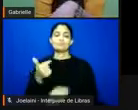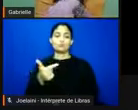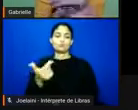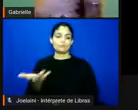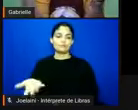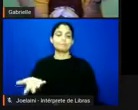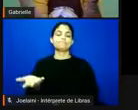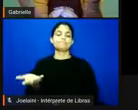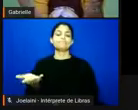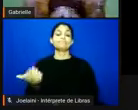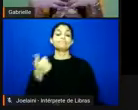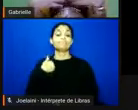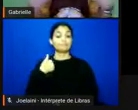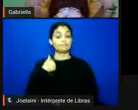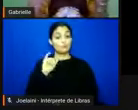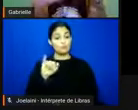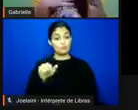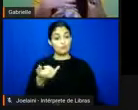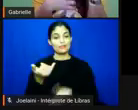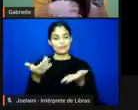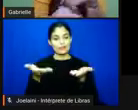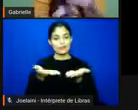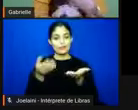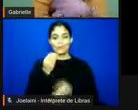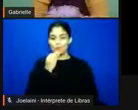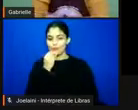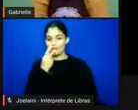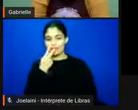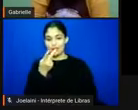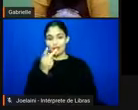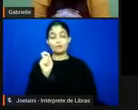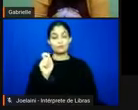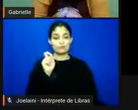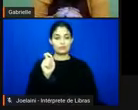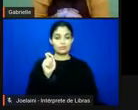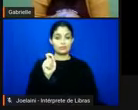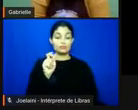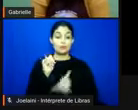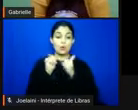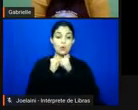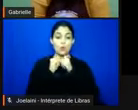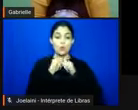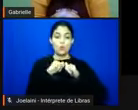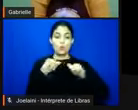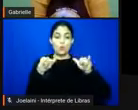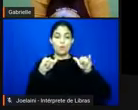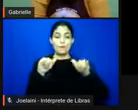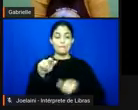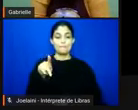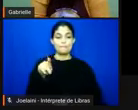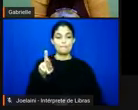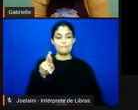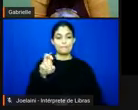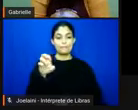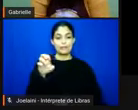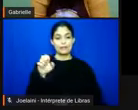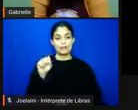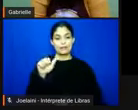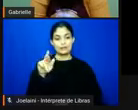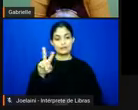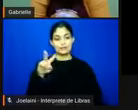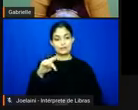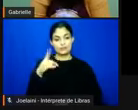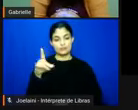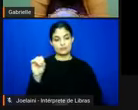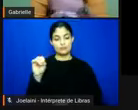E aí, vou aproveitar o espaço aqui, né? Conversei com a Thay, para falar de uma campanha, né? Da campanha de preservação de jornais da imprensa negra de